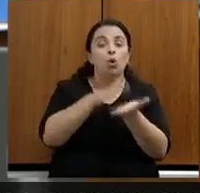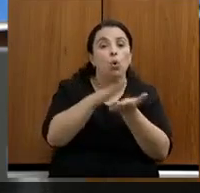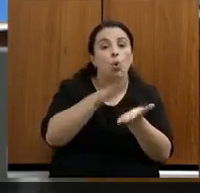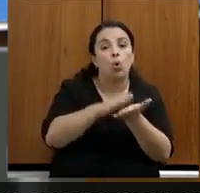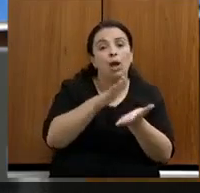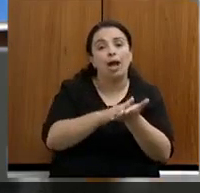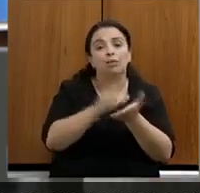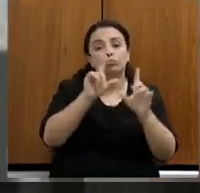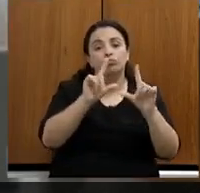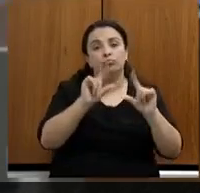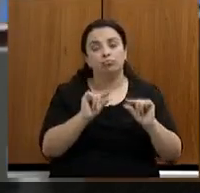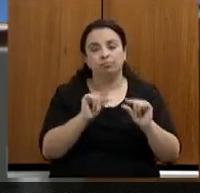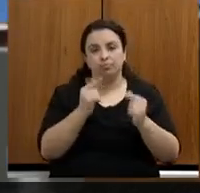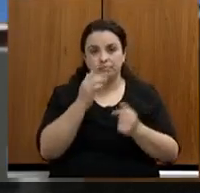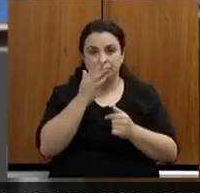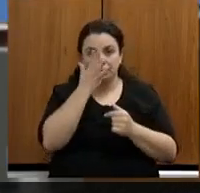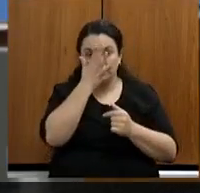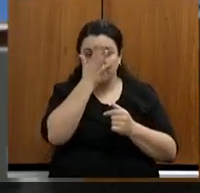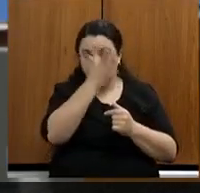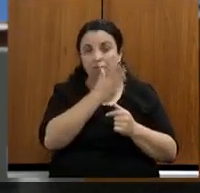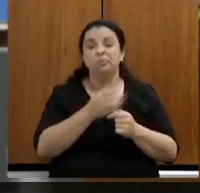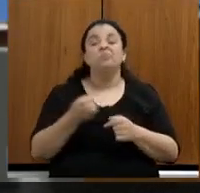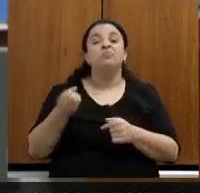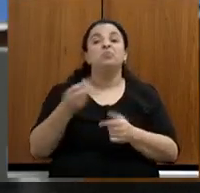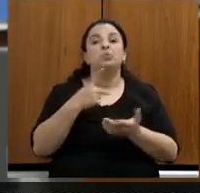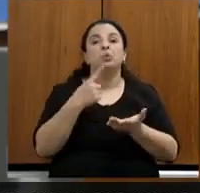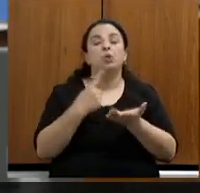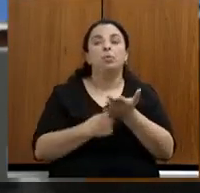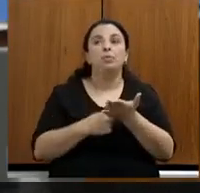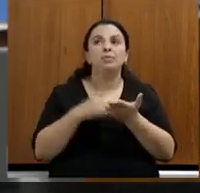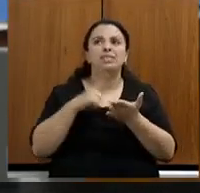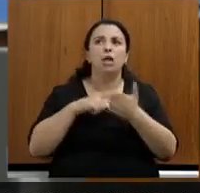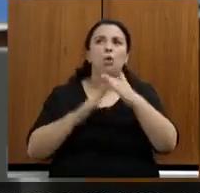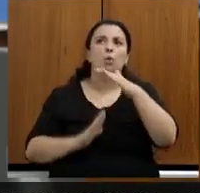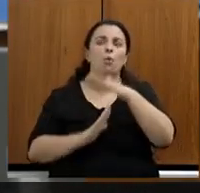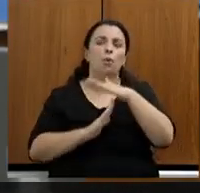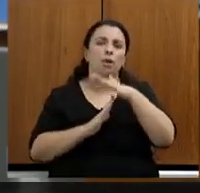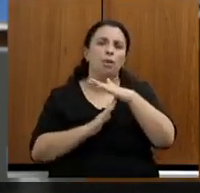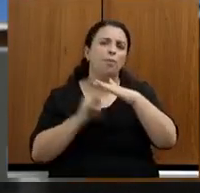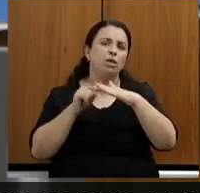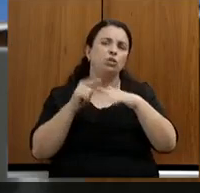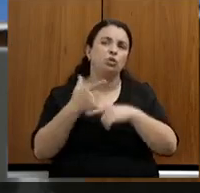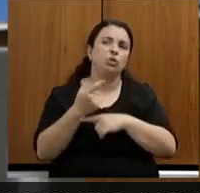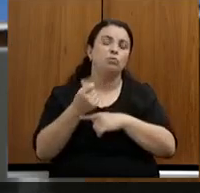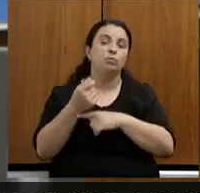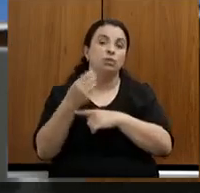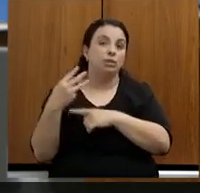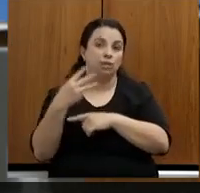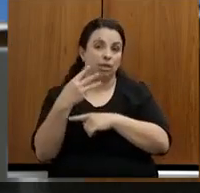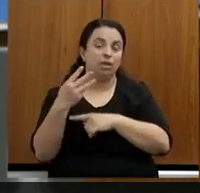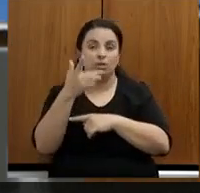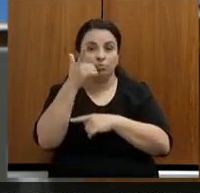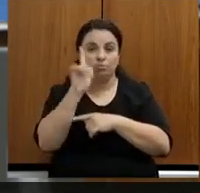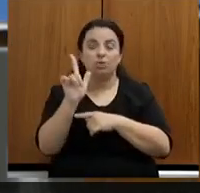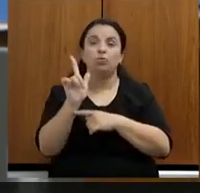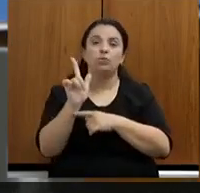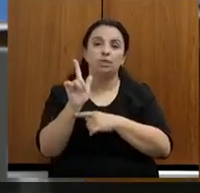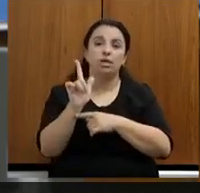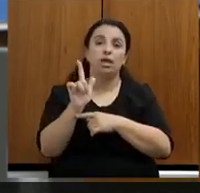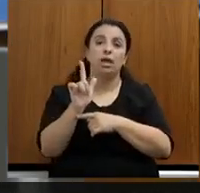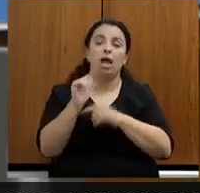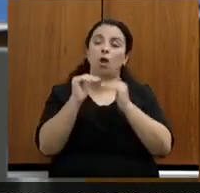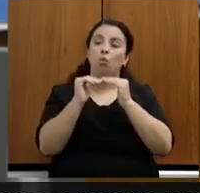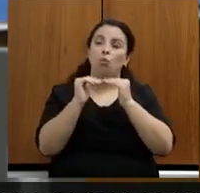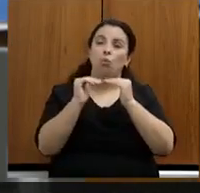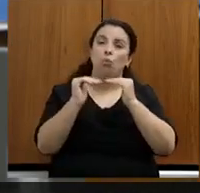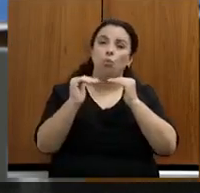O novo marco traz o prazo até 2033 para a universalização do saneamento no